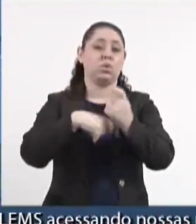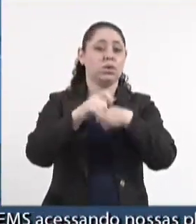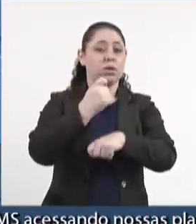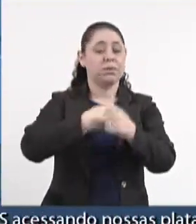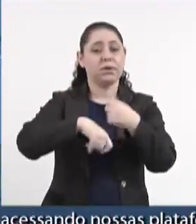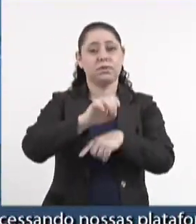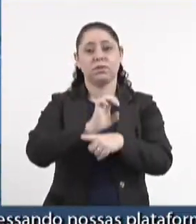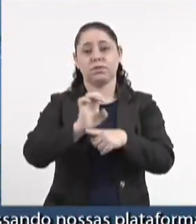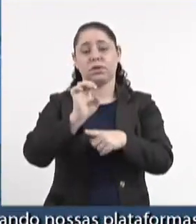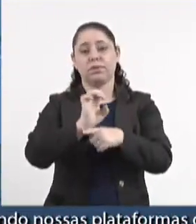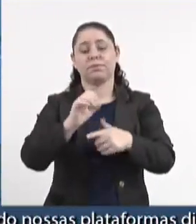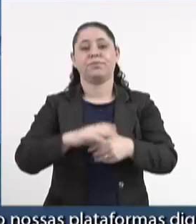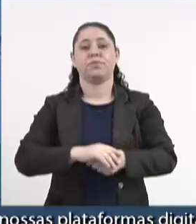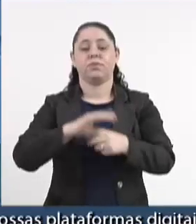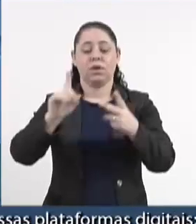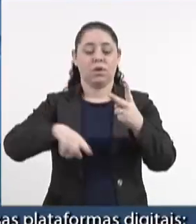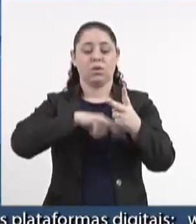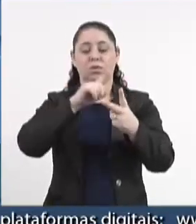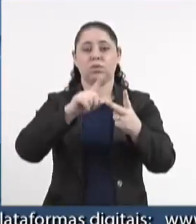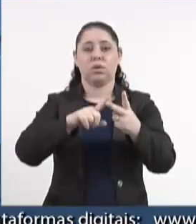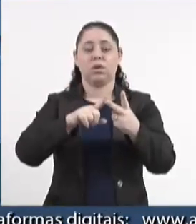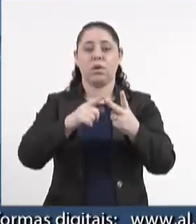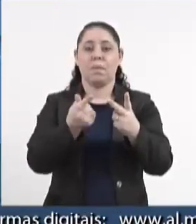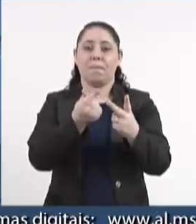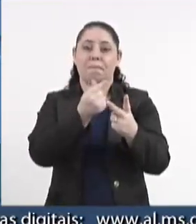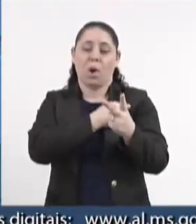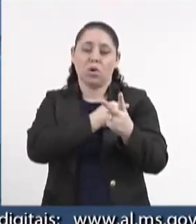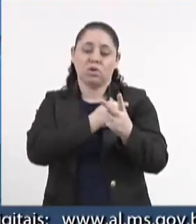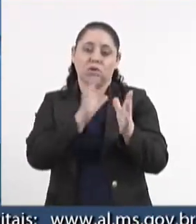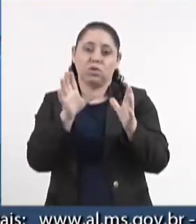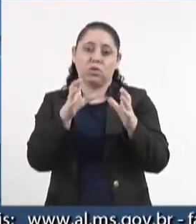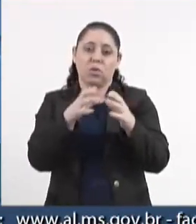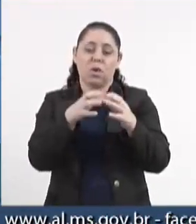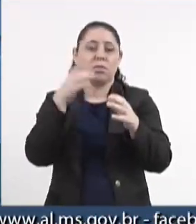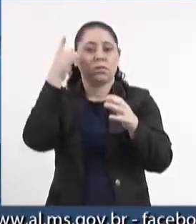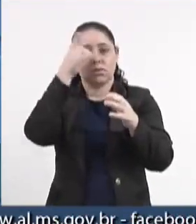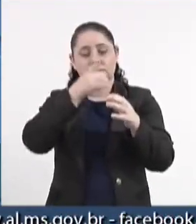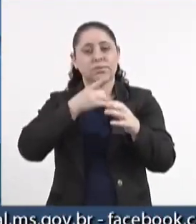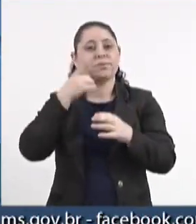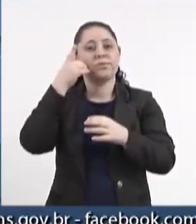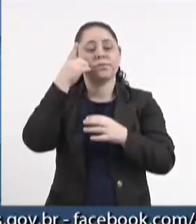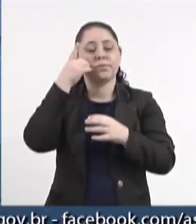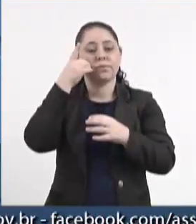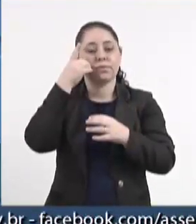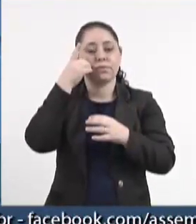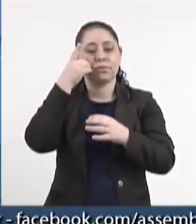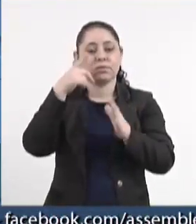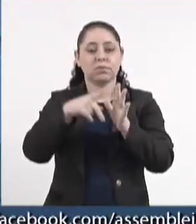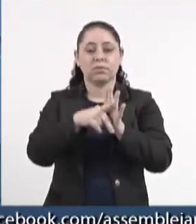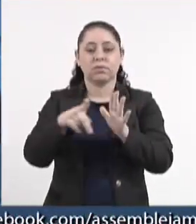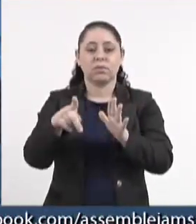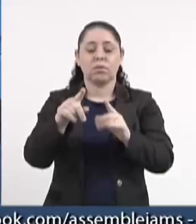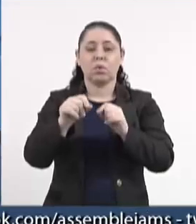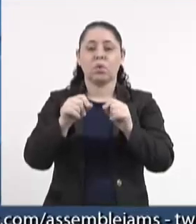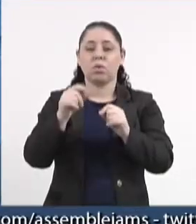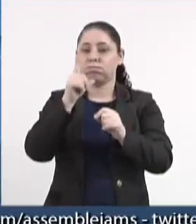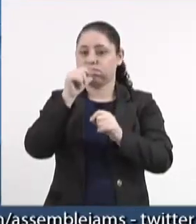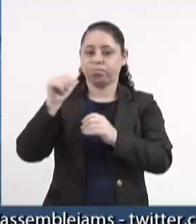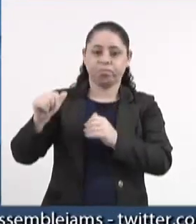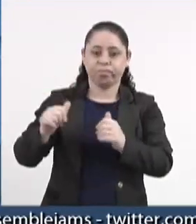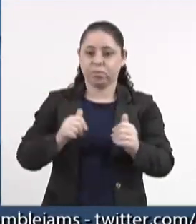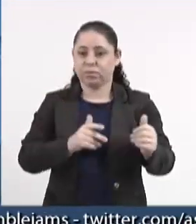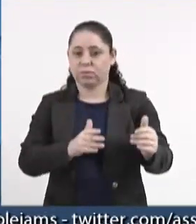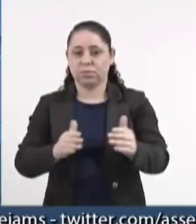nosso Estado. E o segundo, para a posse dos membros da Frente Parlamentar de Recursos